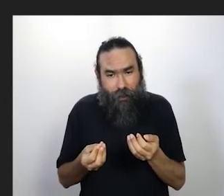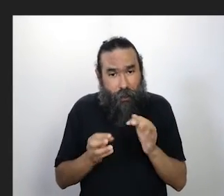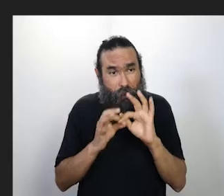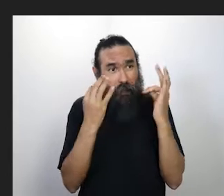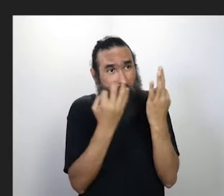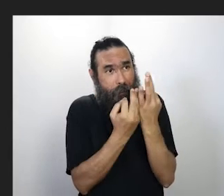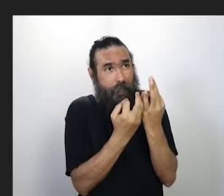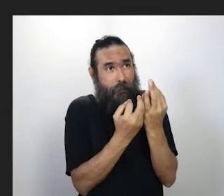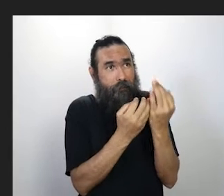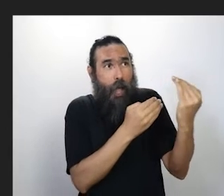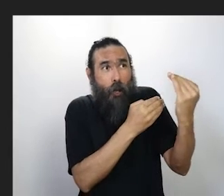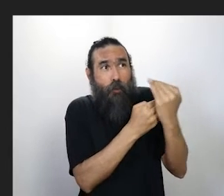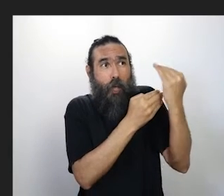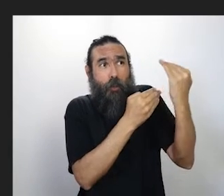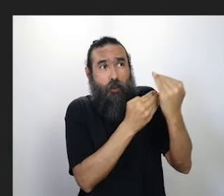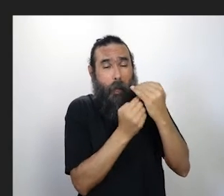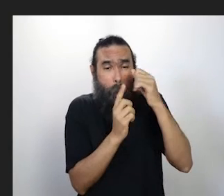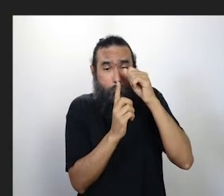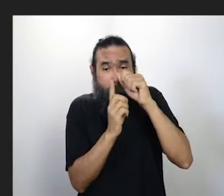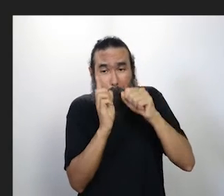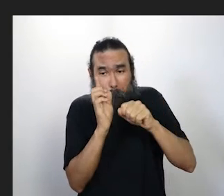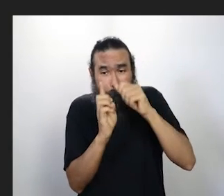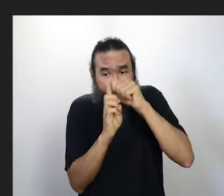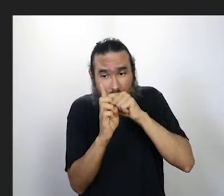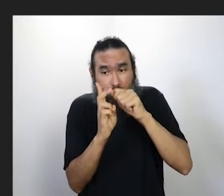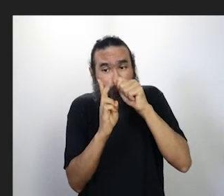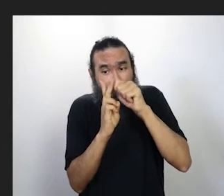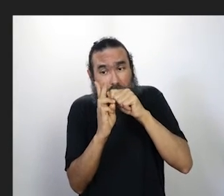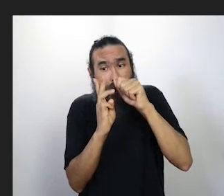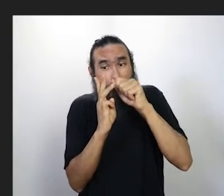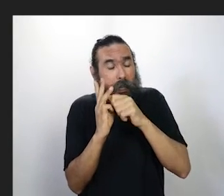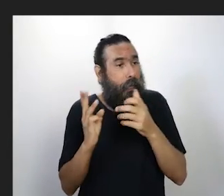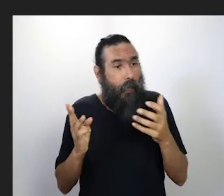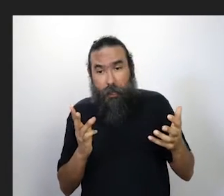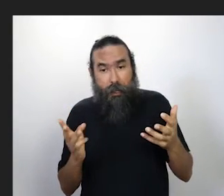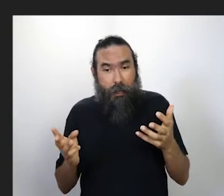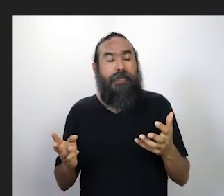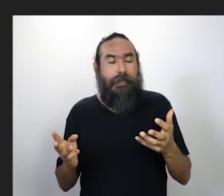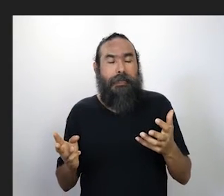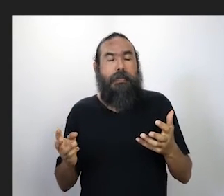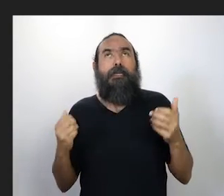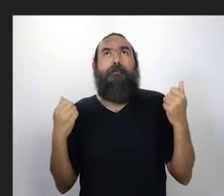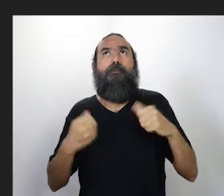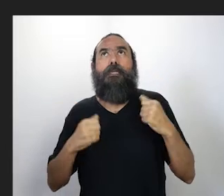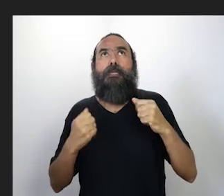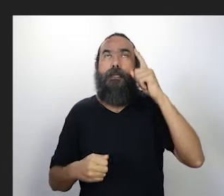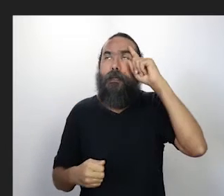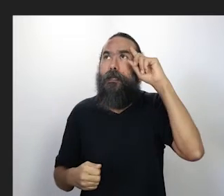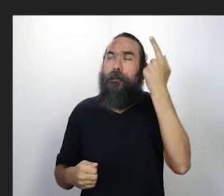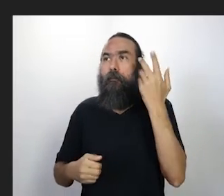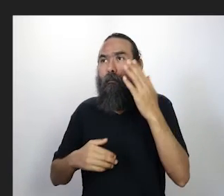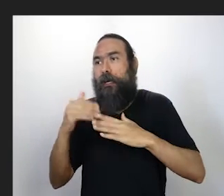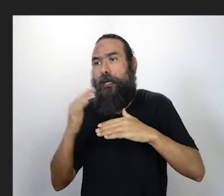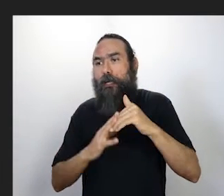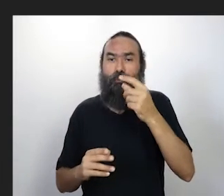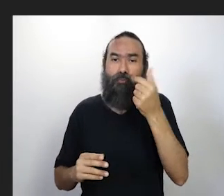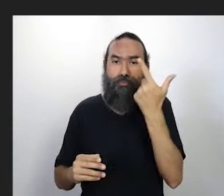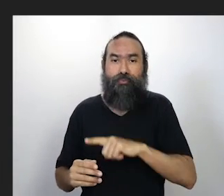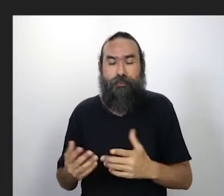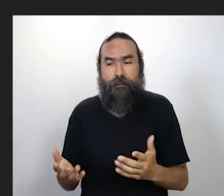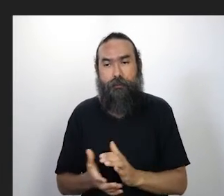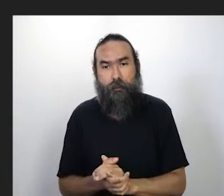assim, a família foi ajudando no primeiro mês, segundo mês, aí terceiro mês, falo, bom, a gente tem que inventar e, por sorte,